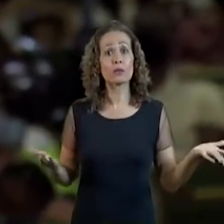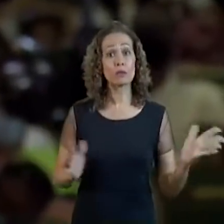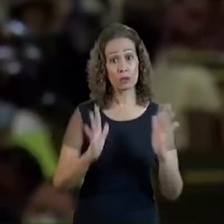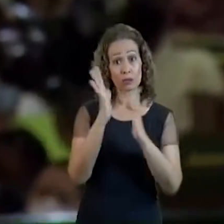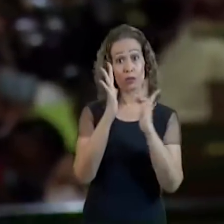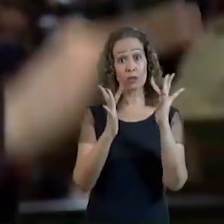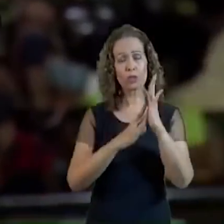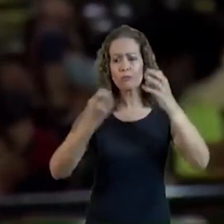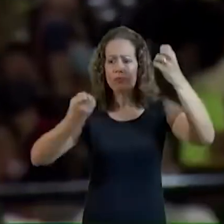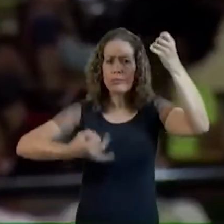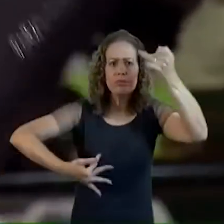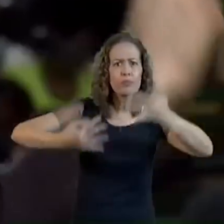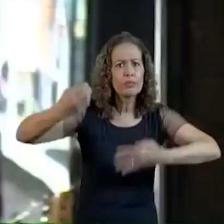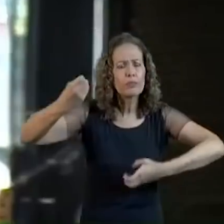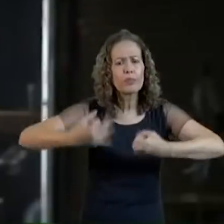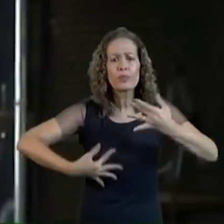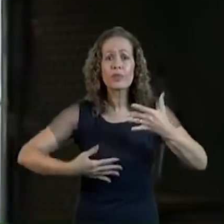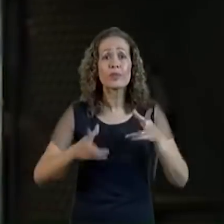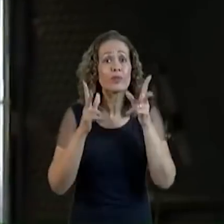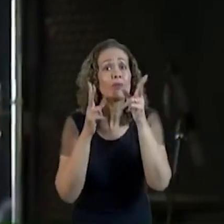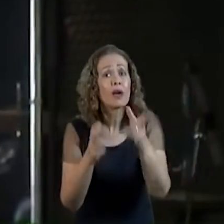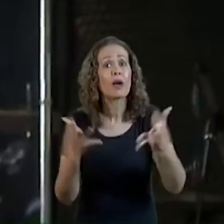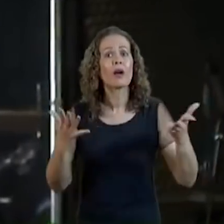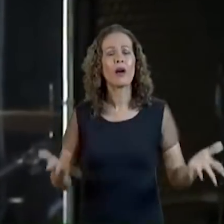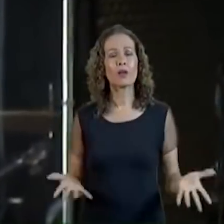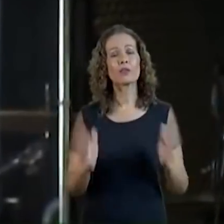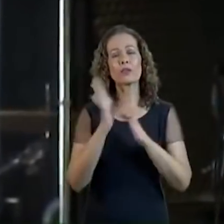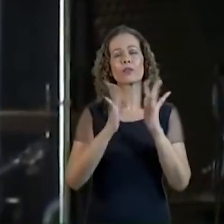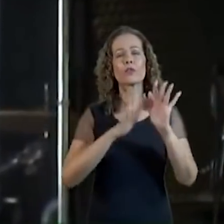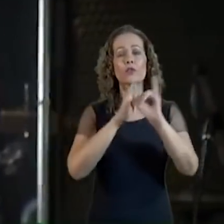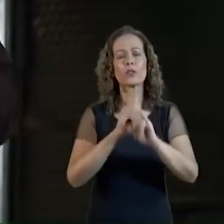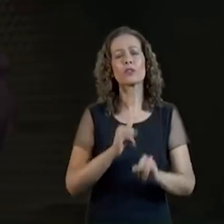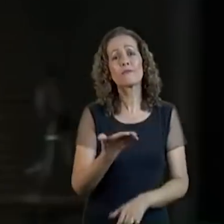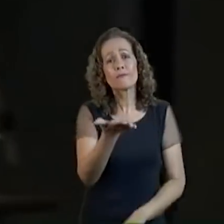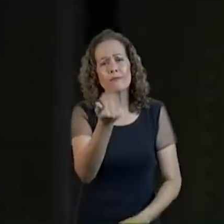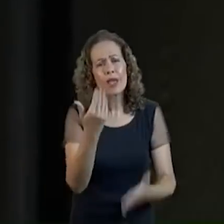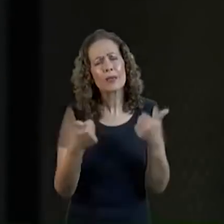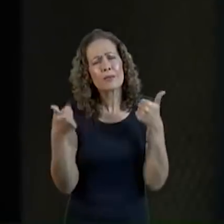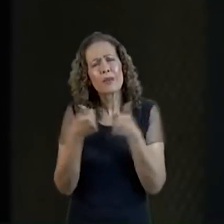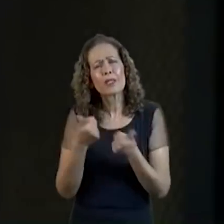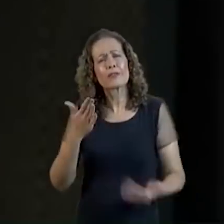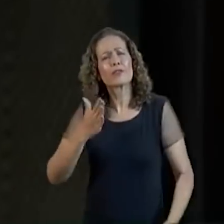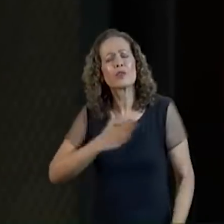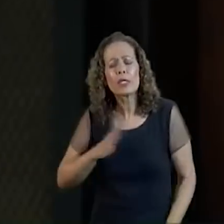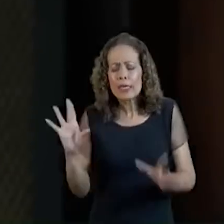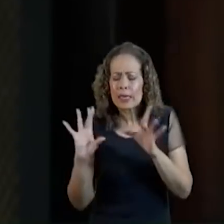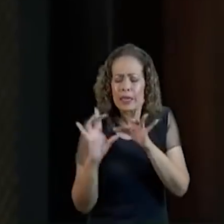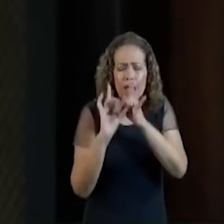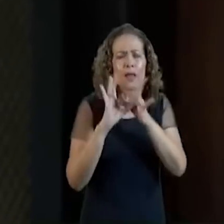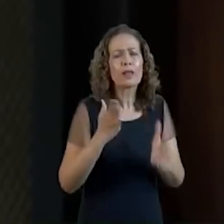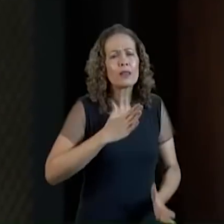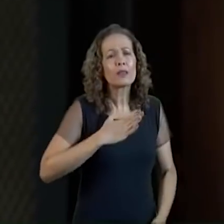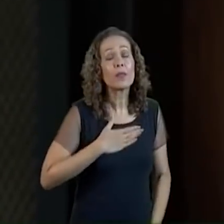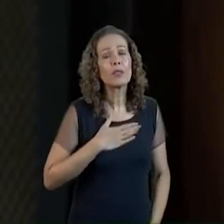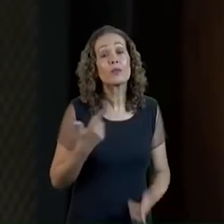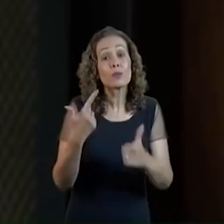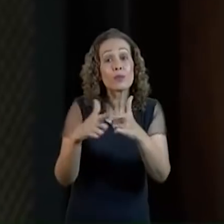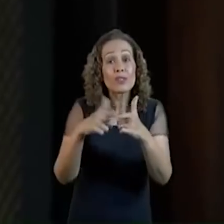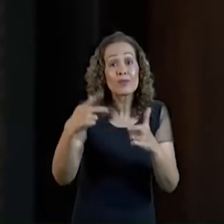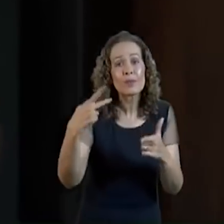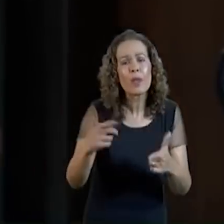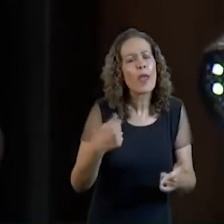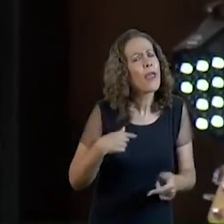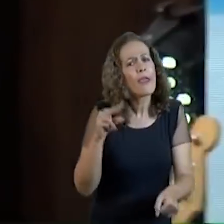discurso dele O discurso dele é assim Eu te quero mais perto de mim Cola em mim Que os seus problemas Cuido eu